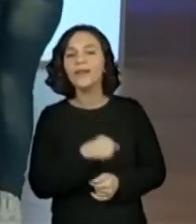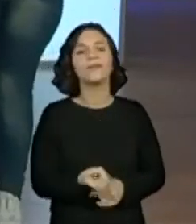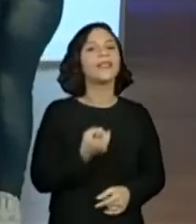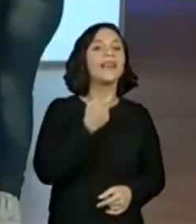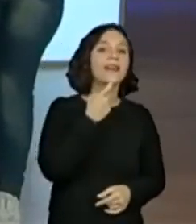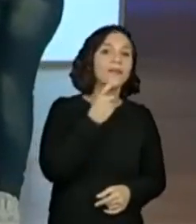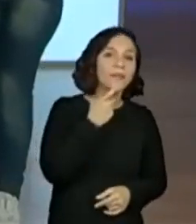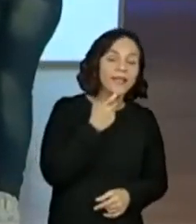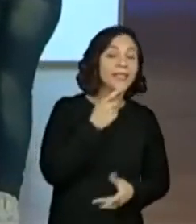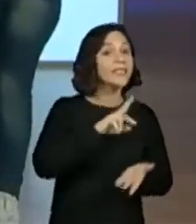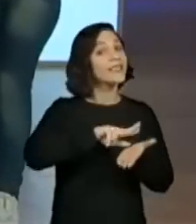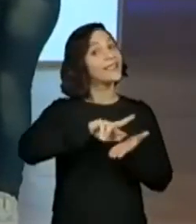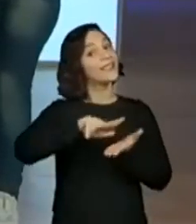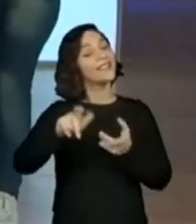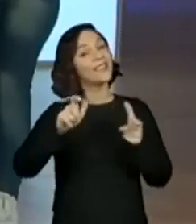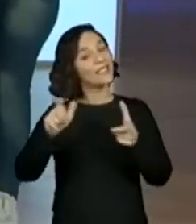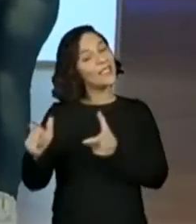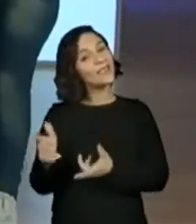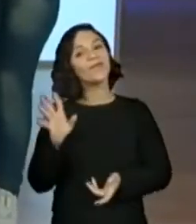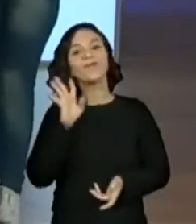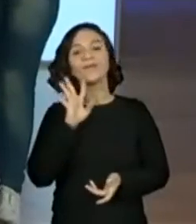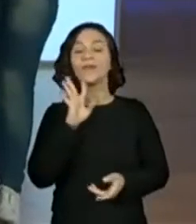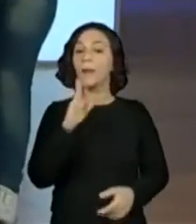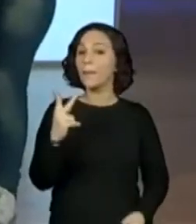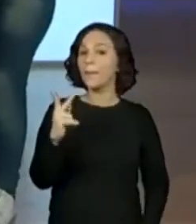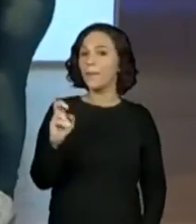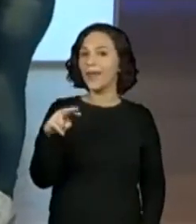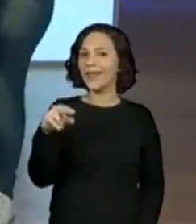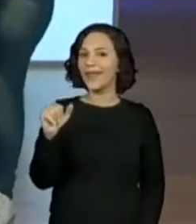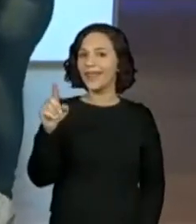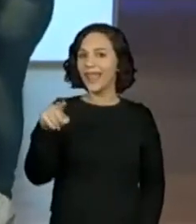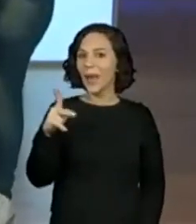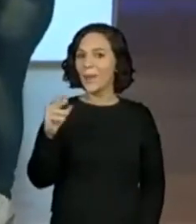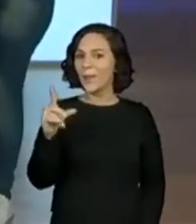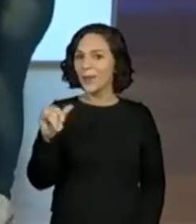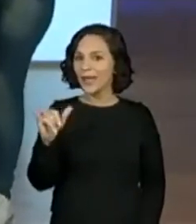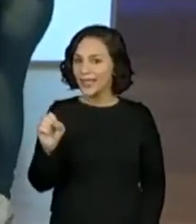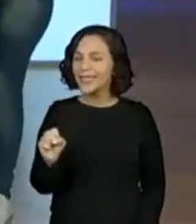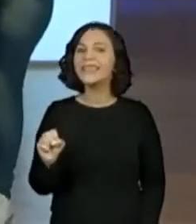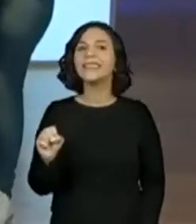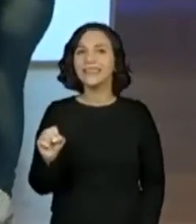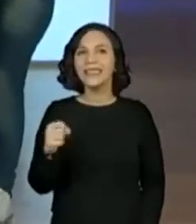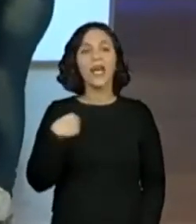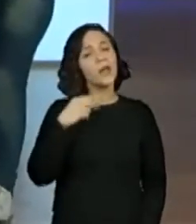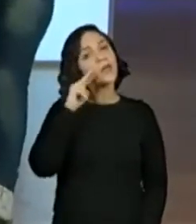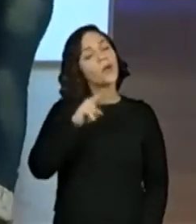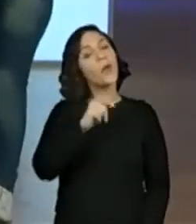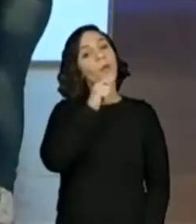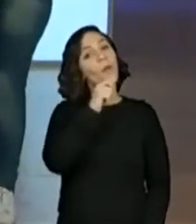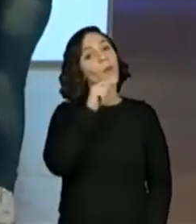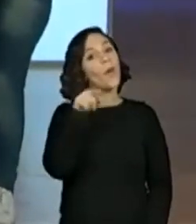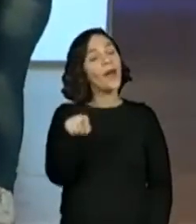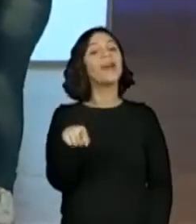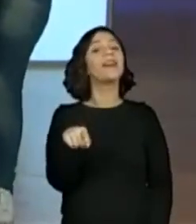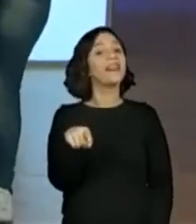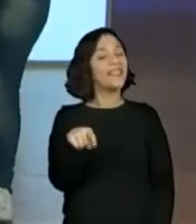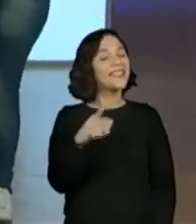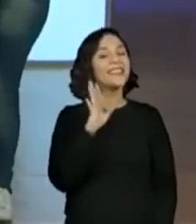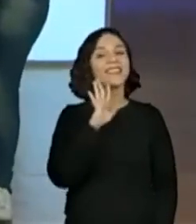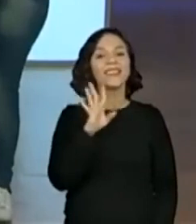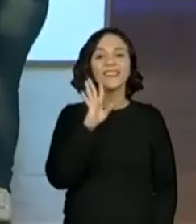Mauá, Campinas, olha que delícia! Penápolis, olha Isso, eu ia ler exatamente, que acho que eu não tinha visto ainda, não é?